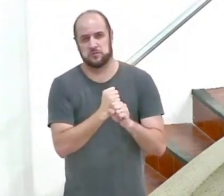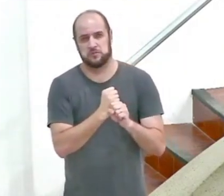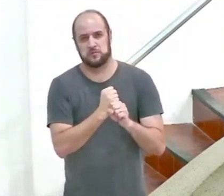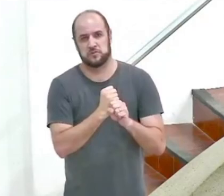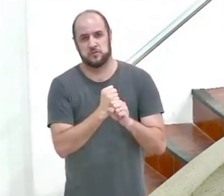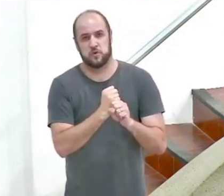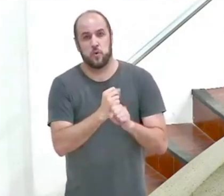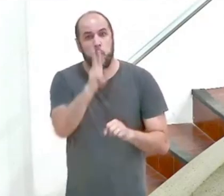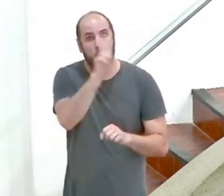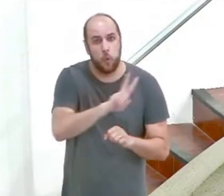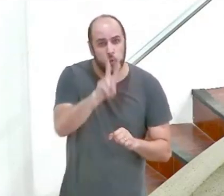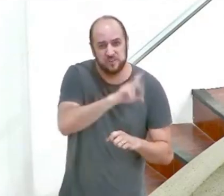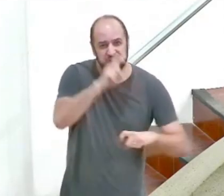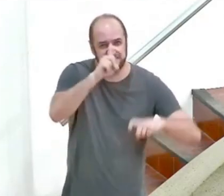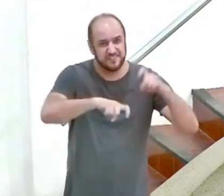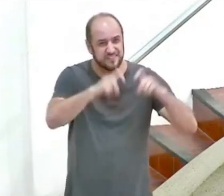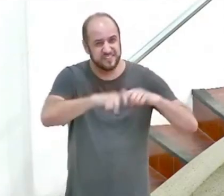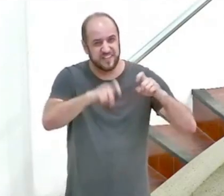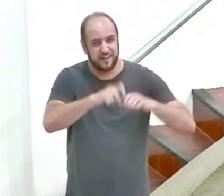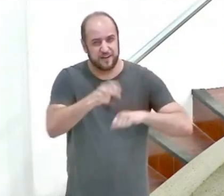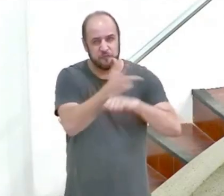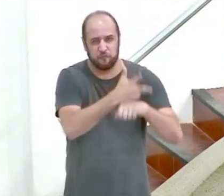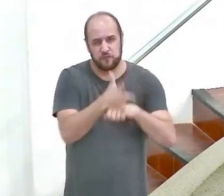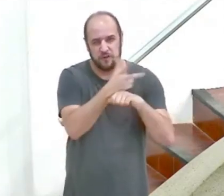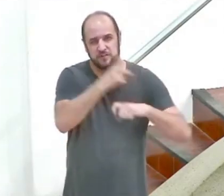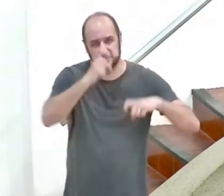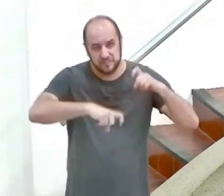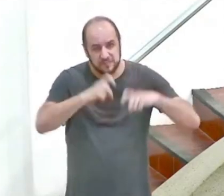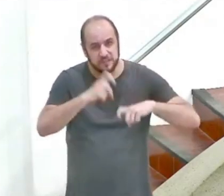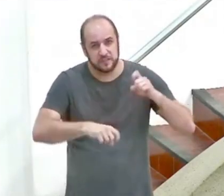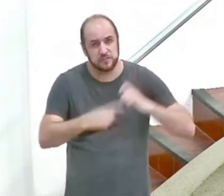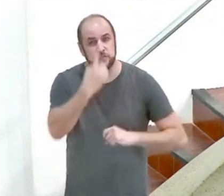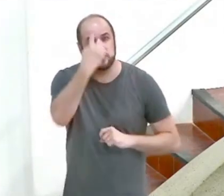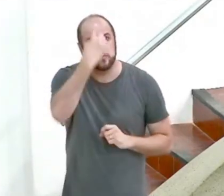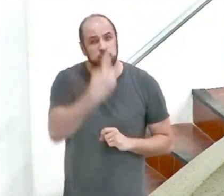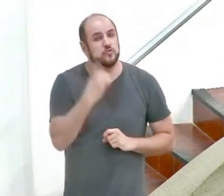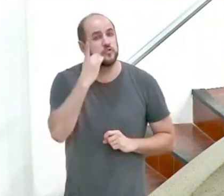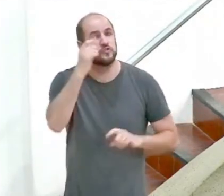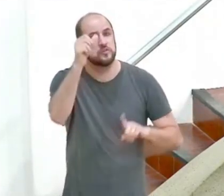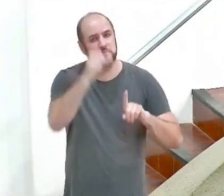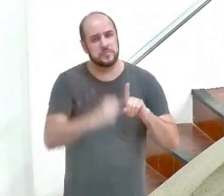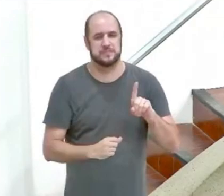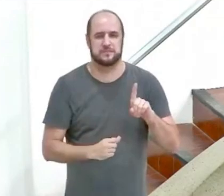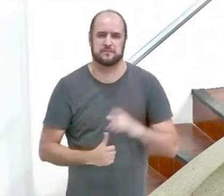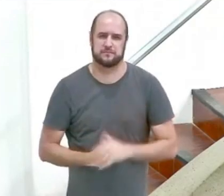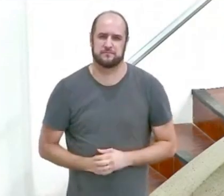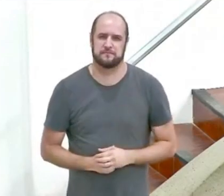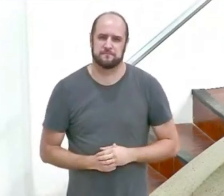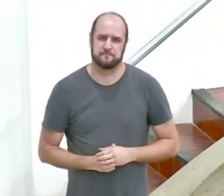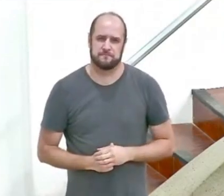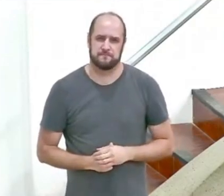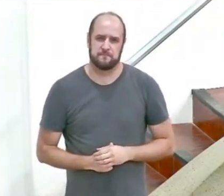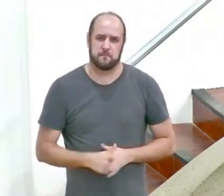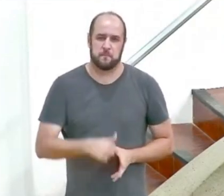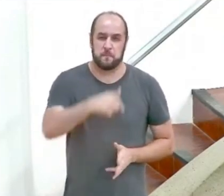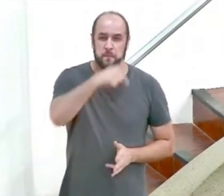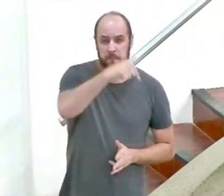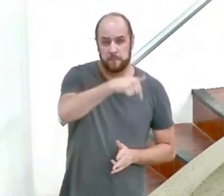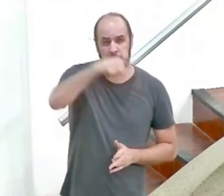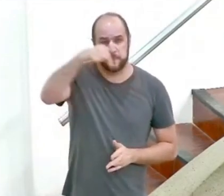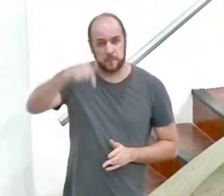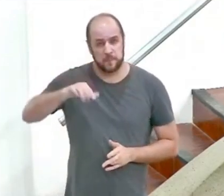pornografia consomem pornografia pelo menos uma vez por mês e 77